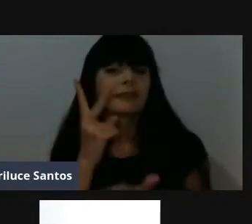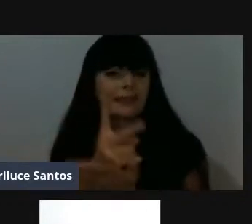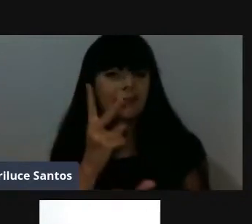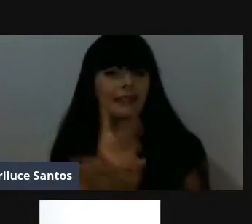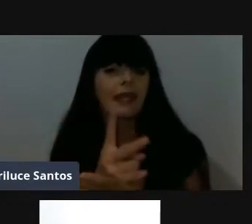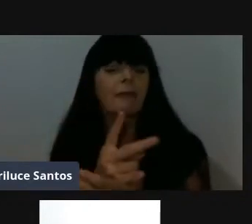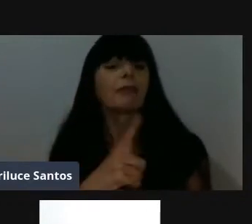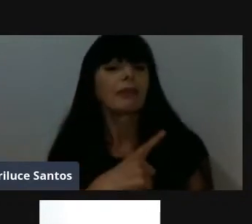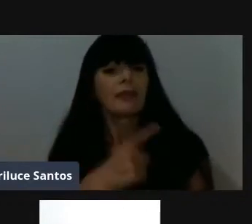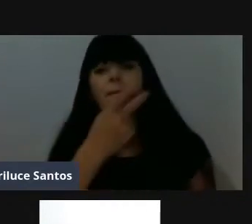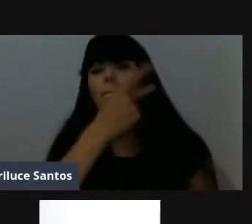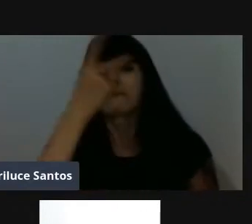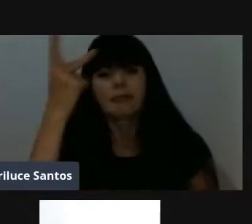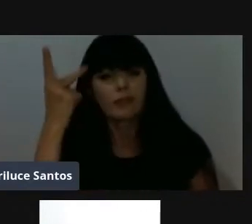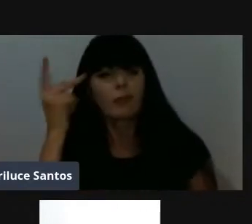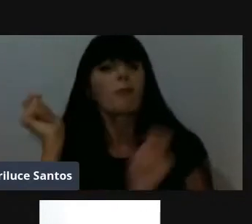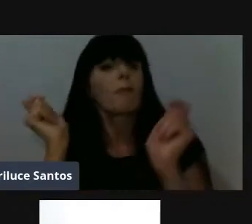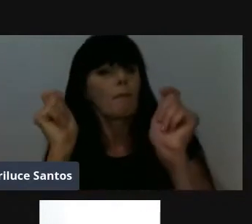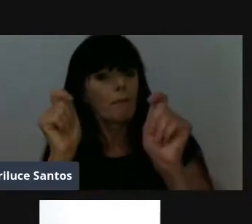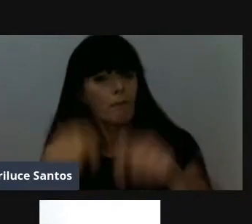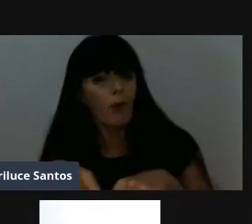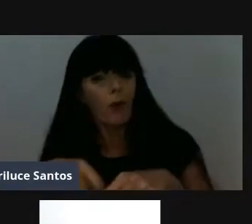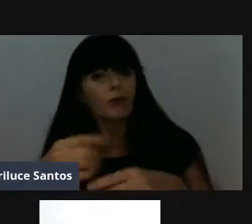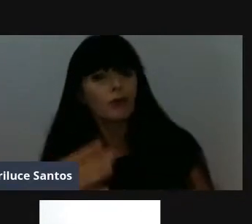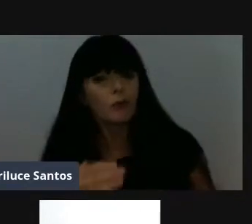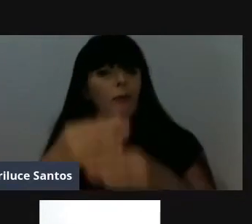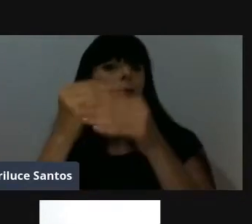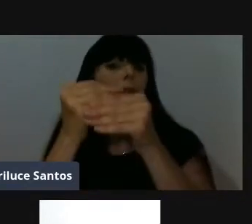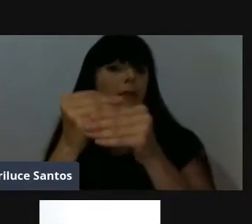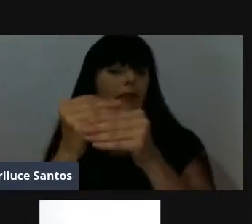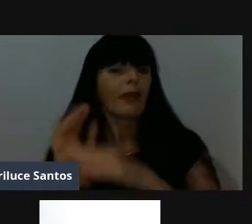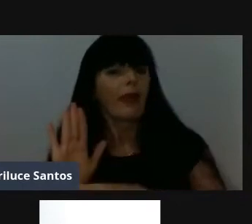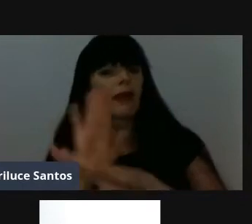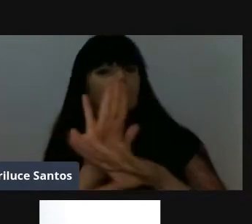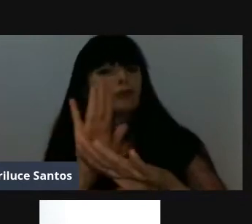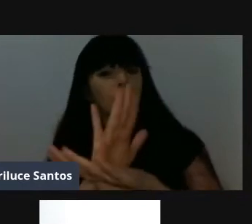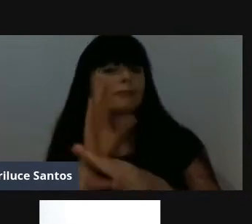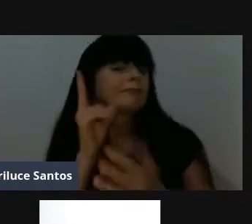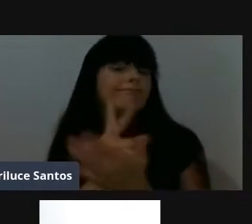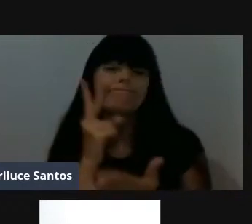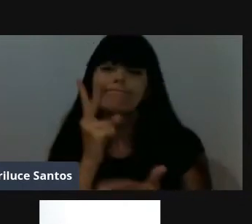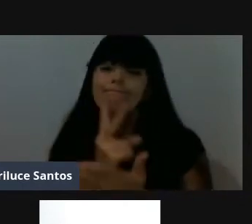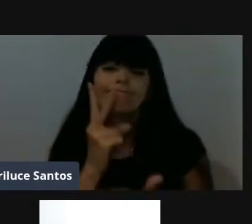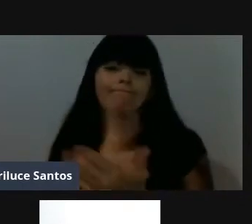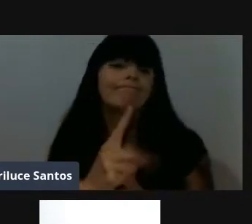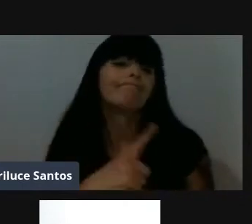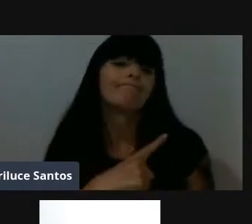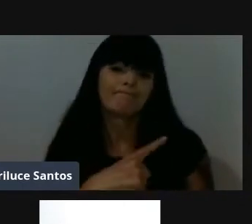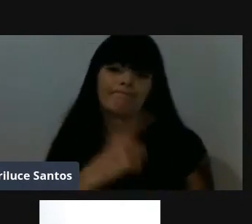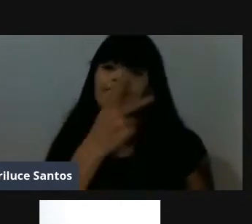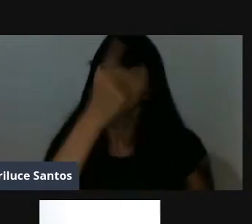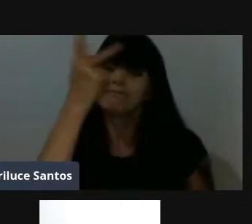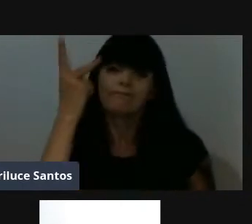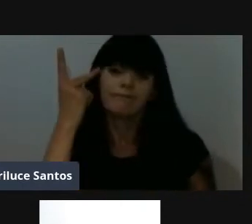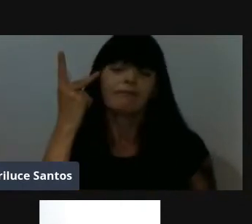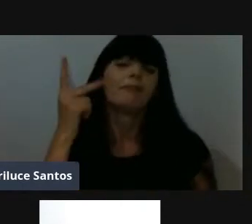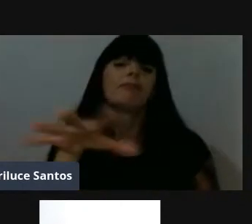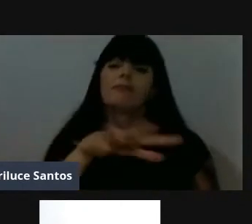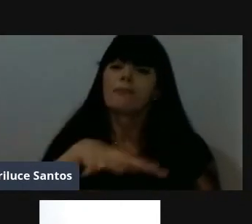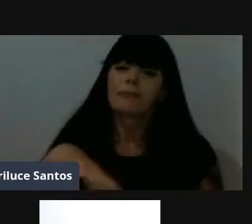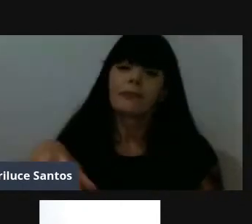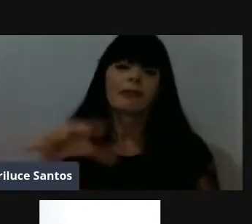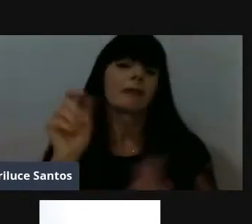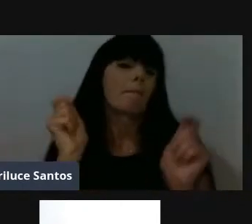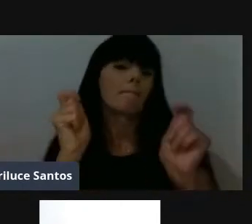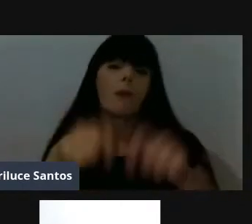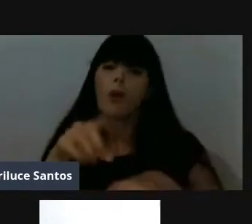capacidade, sempre vai existir alguém que pode agregar algo para você, sempre vai existir em qualquer área,